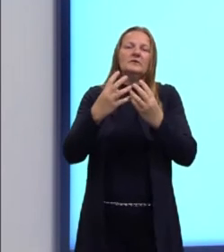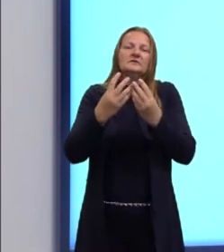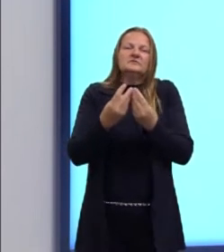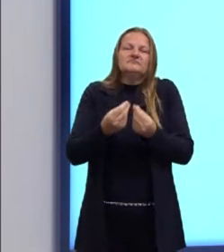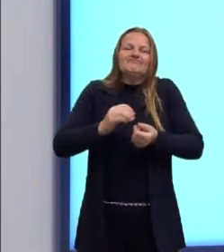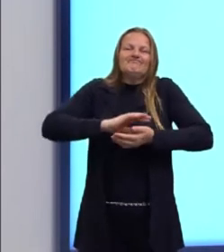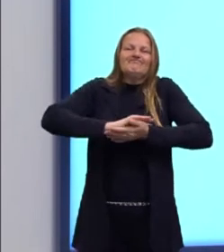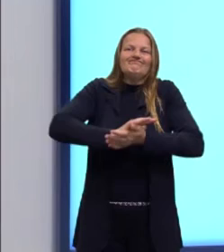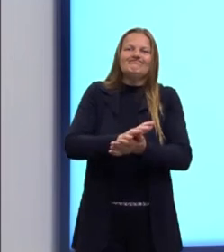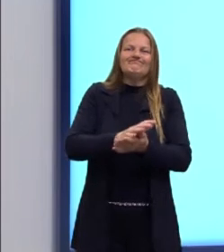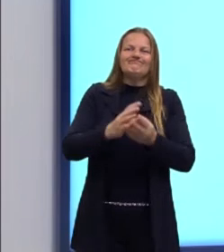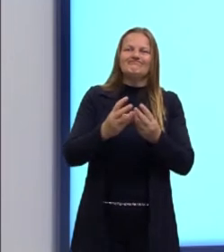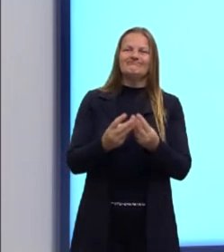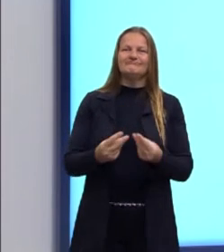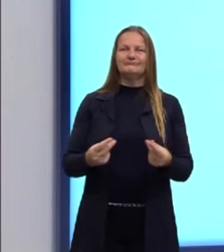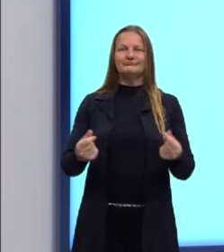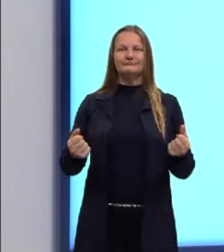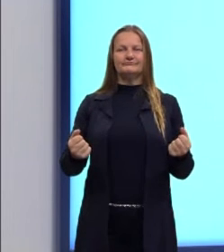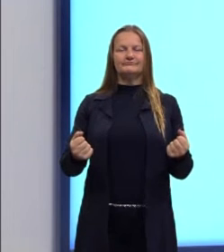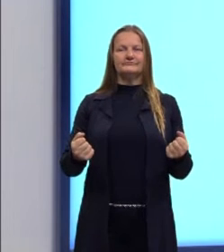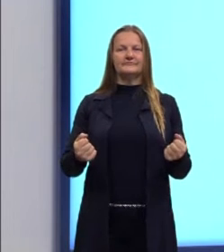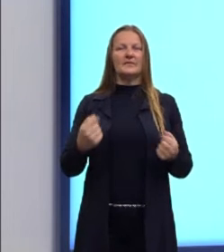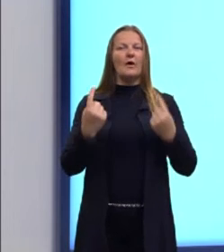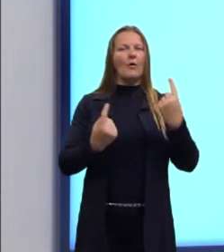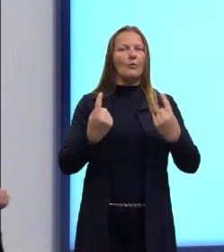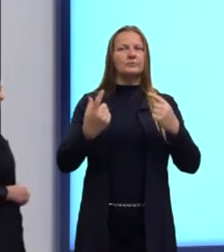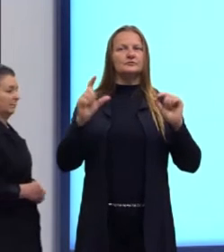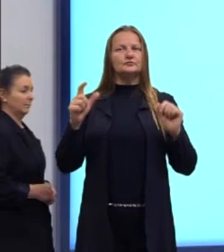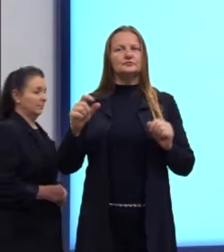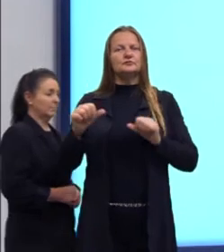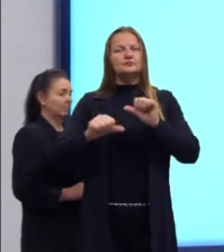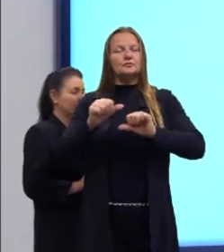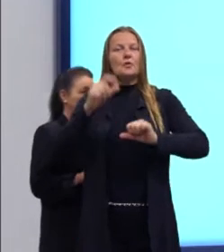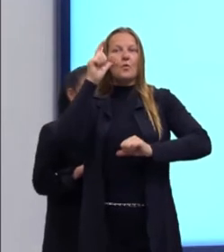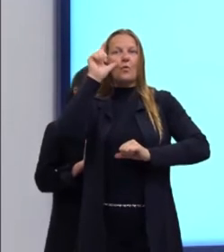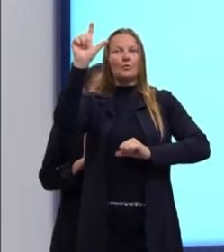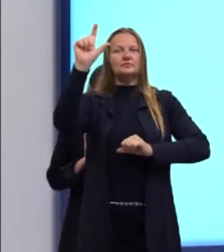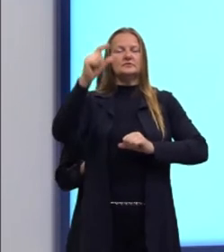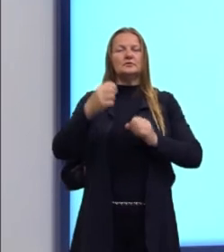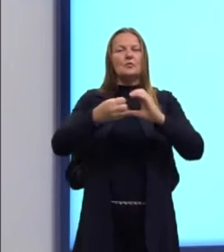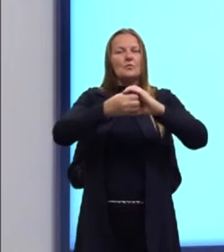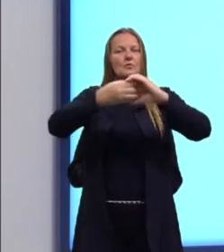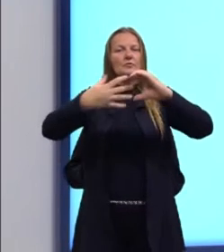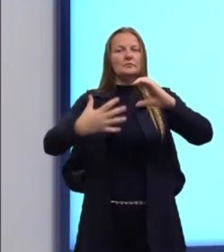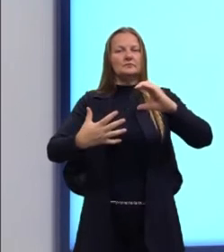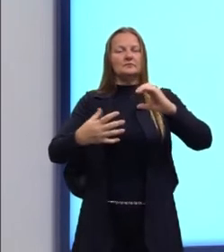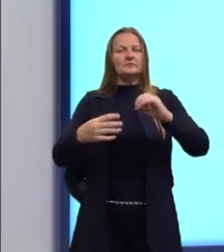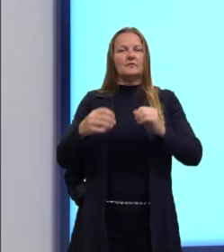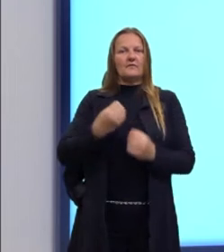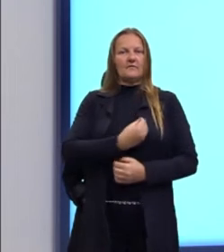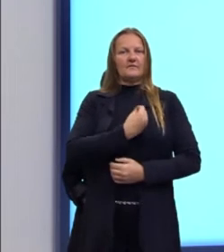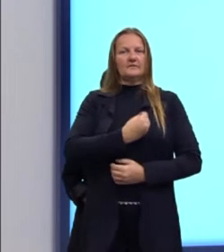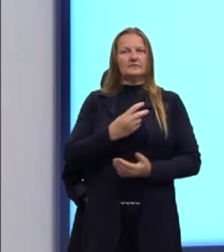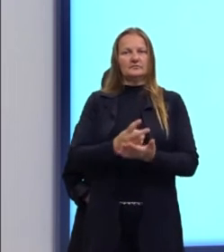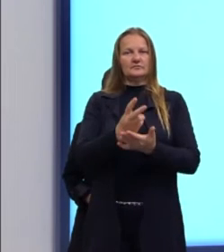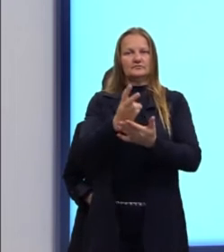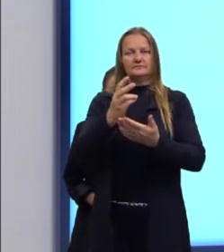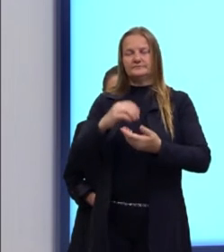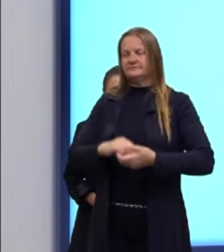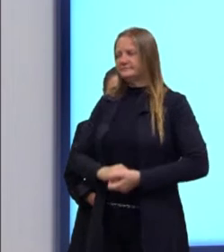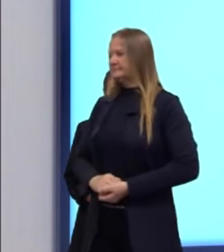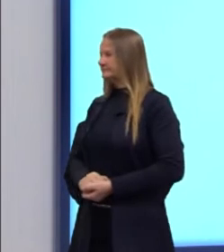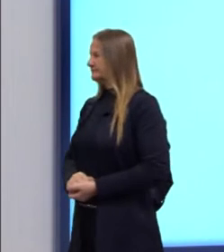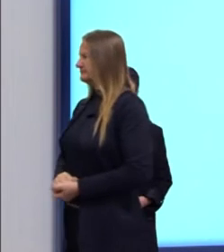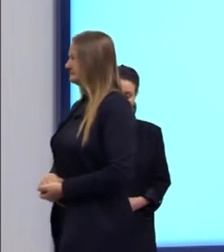dizimadas, destruídas, e outras conseguiram alguns aspectos sobreviver. Então,